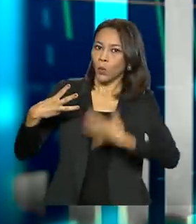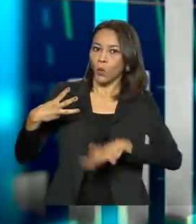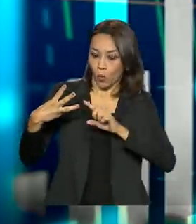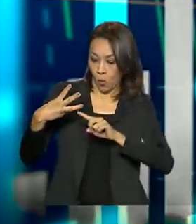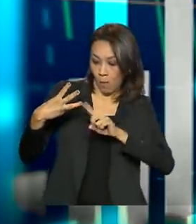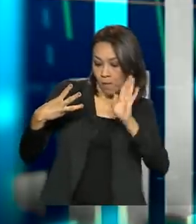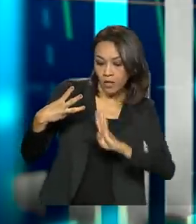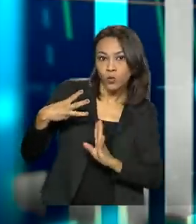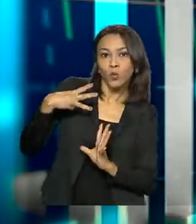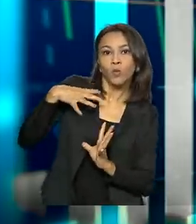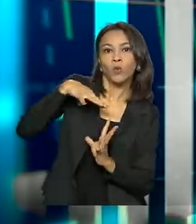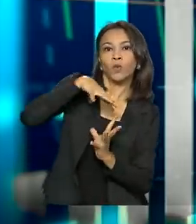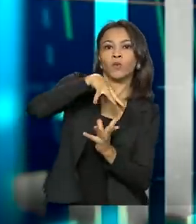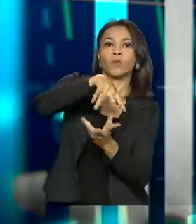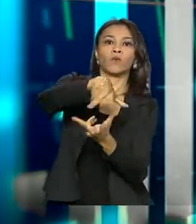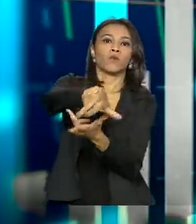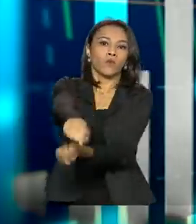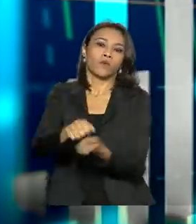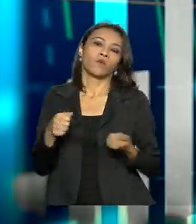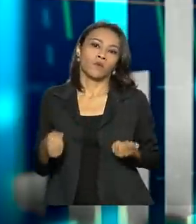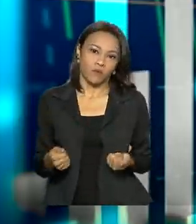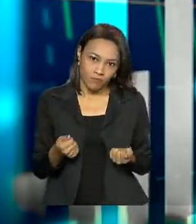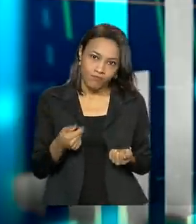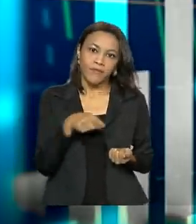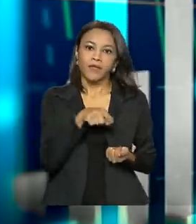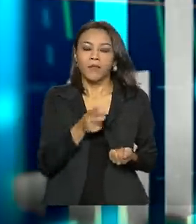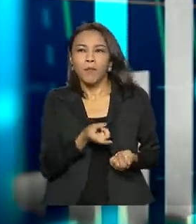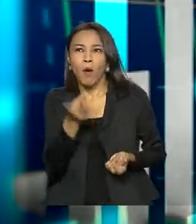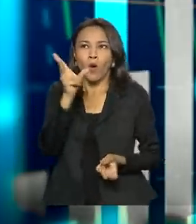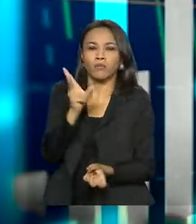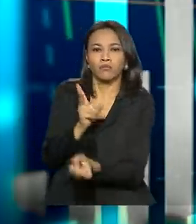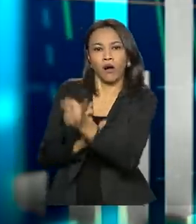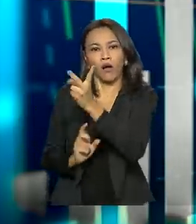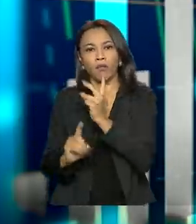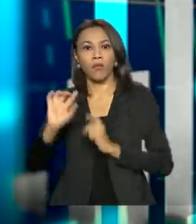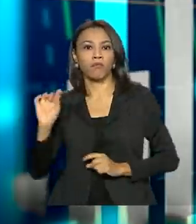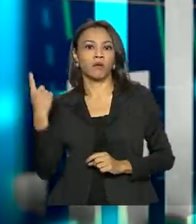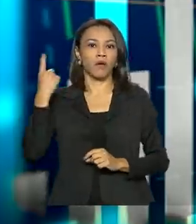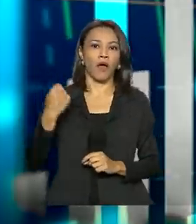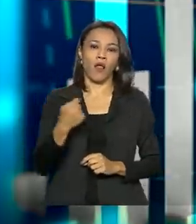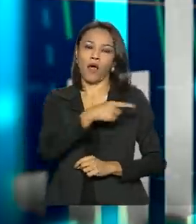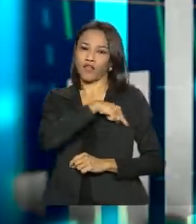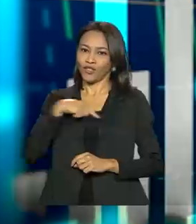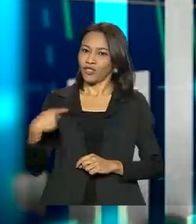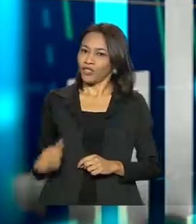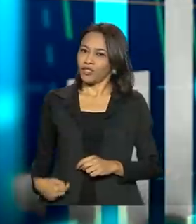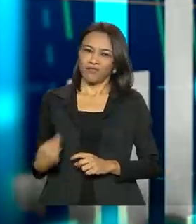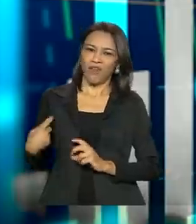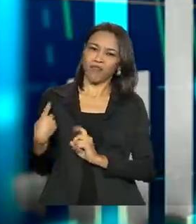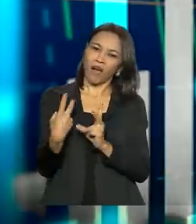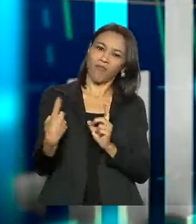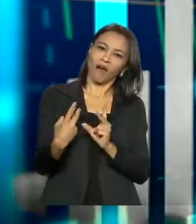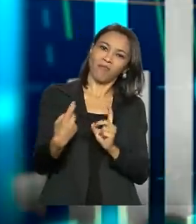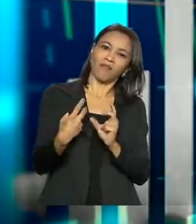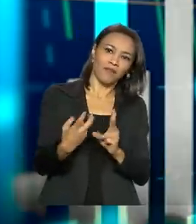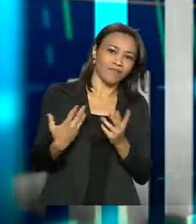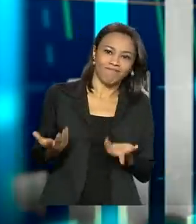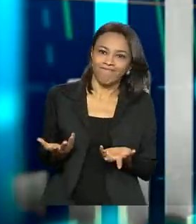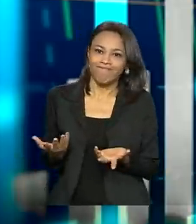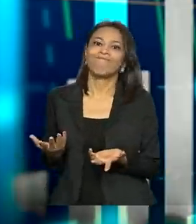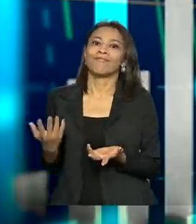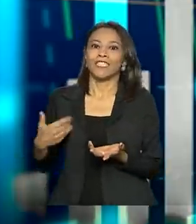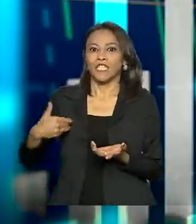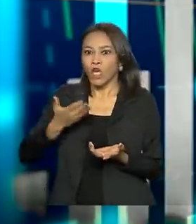sempre entre os dois maiores exportadores, já que um deles, como é a China, não é um grande exportador consumindo os produtos